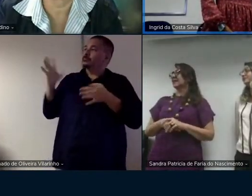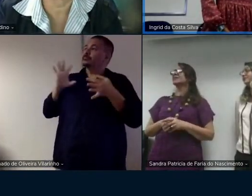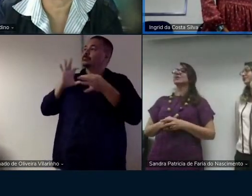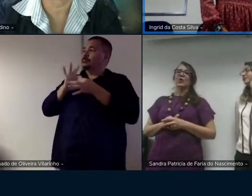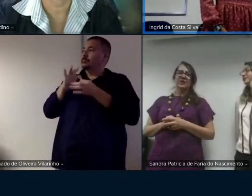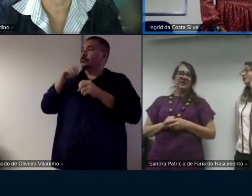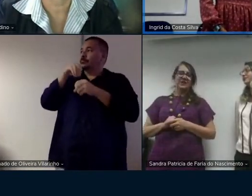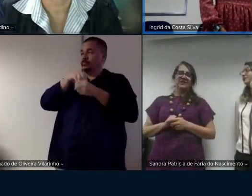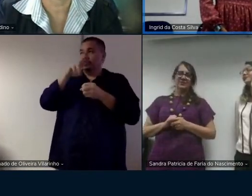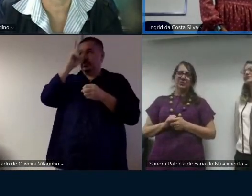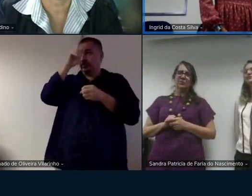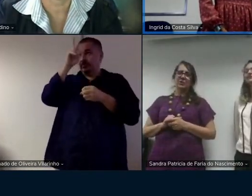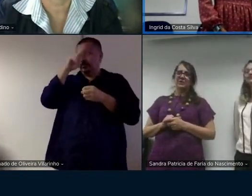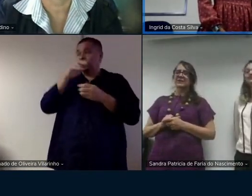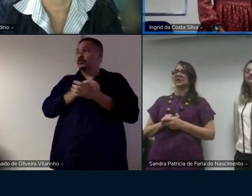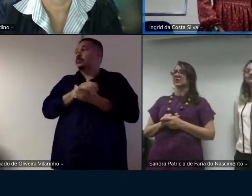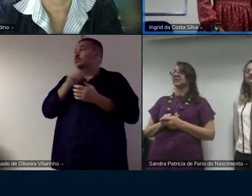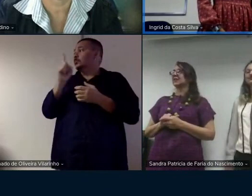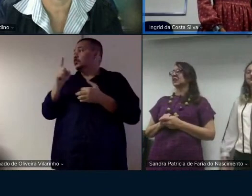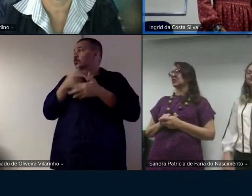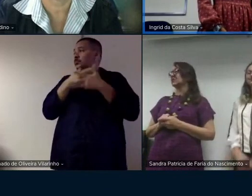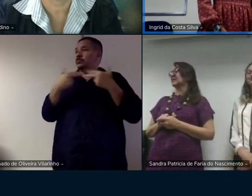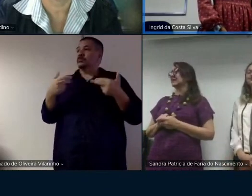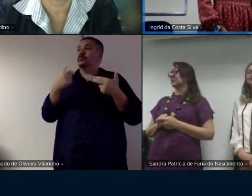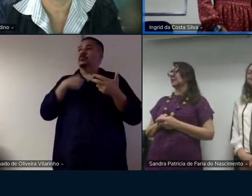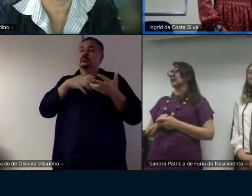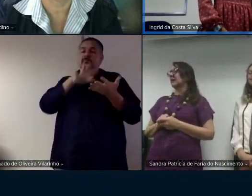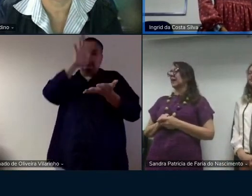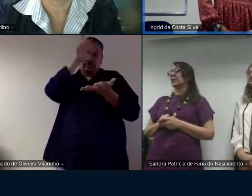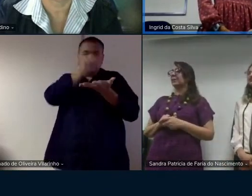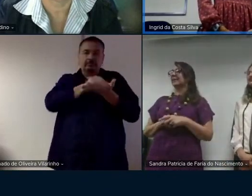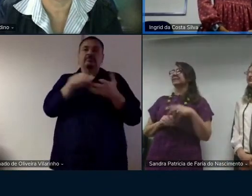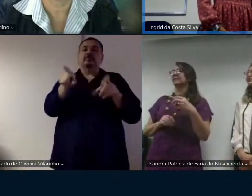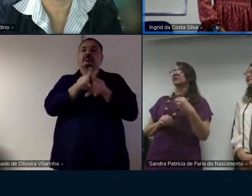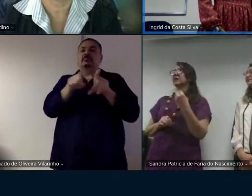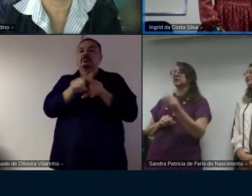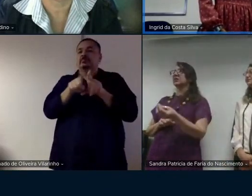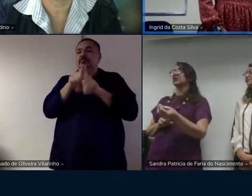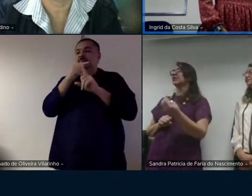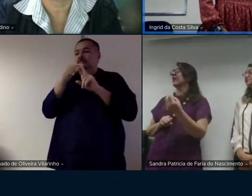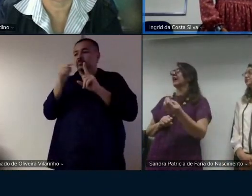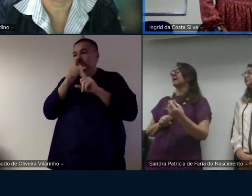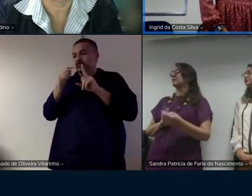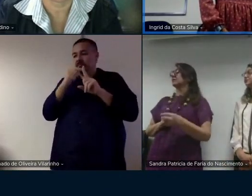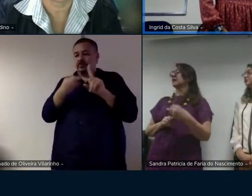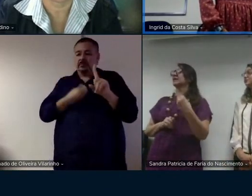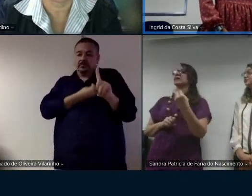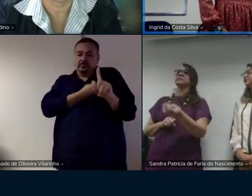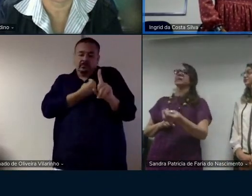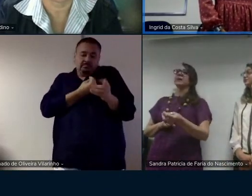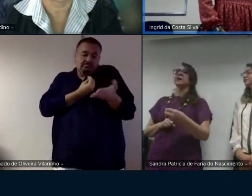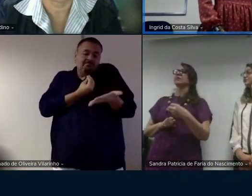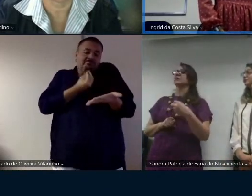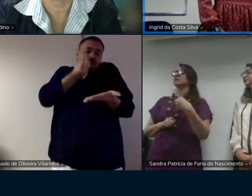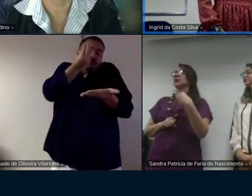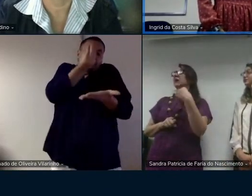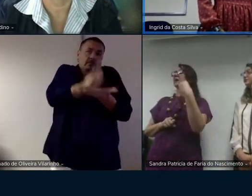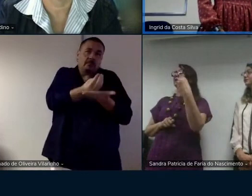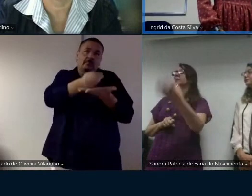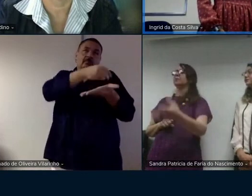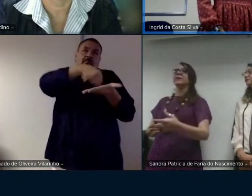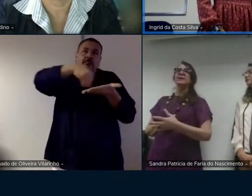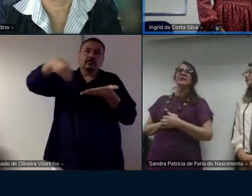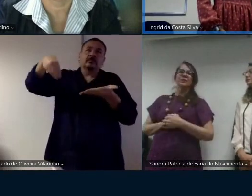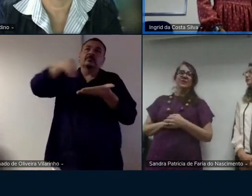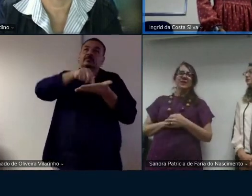essa história né isso é uma coisa que a gente tem de registrar também um pedacinho da gente que vai ali nos agradecimentos